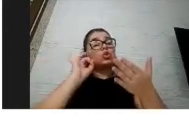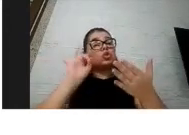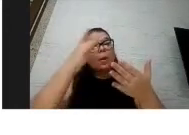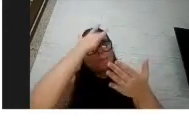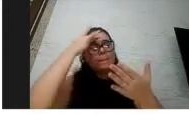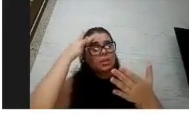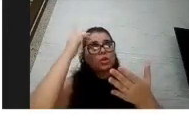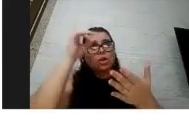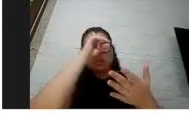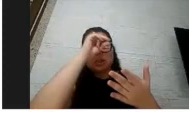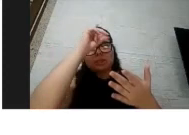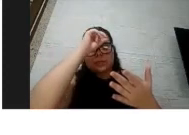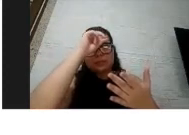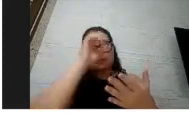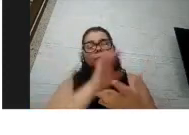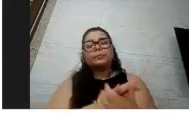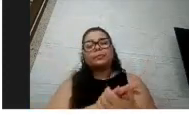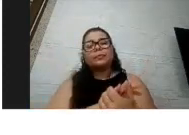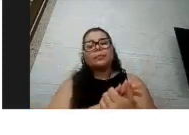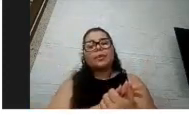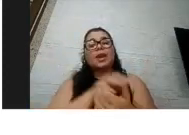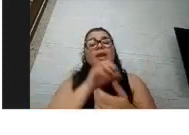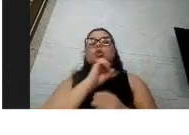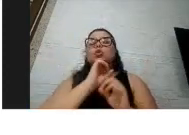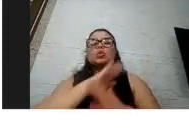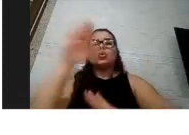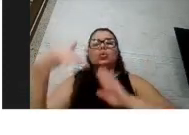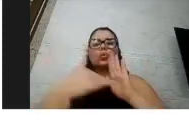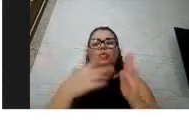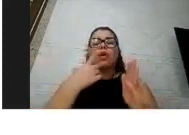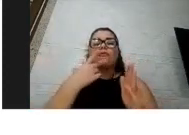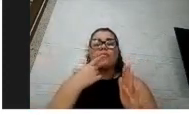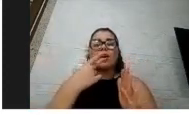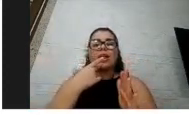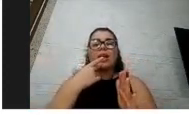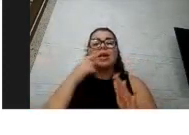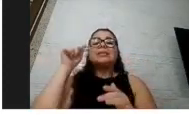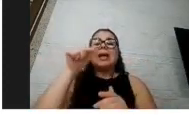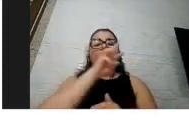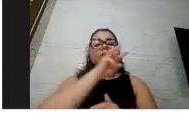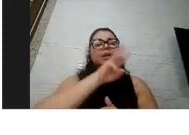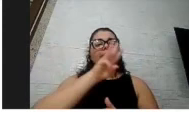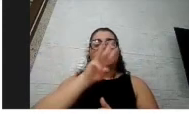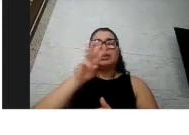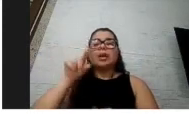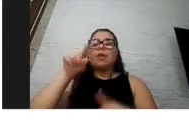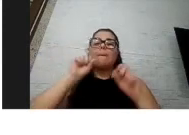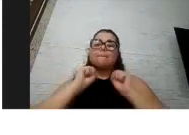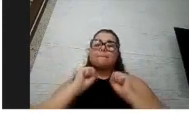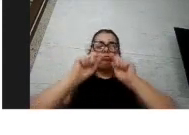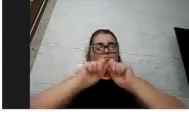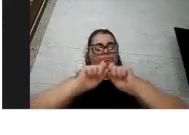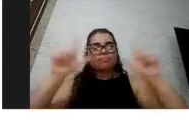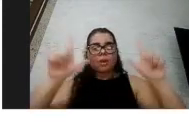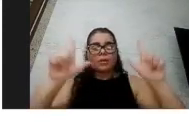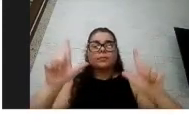bom? E tudo isso que eu vou falar está disponível aqui no site da T21 Research Society que